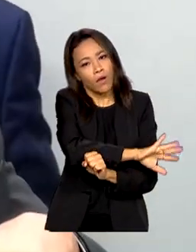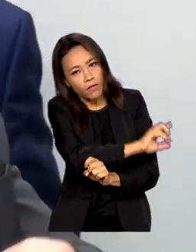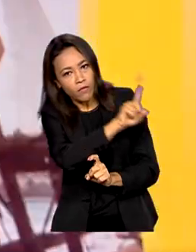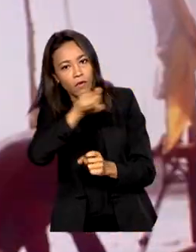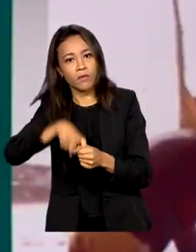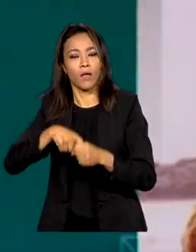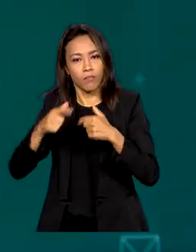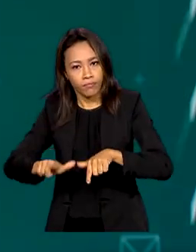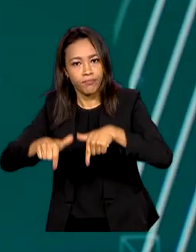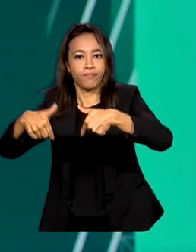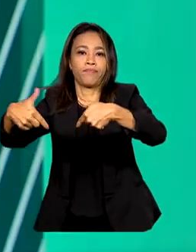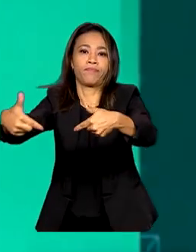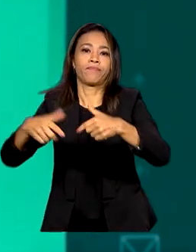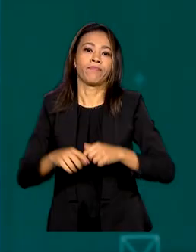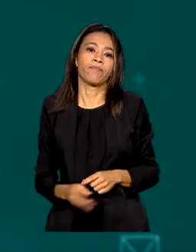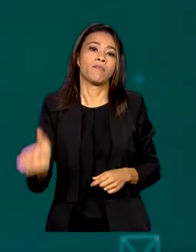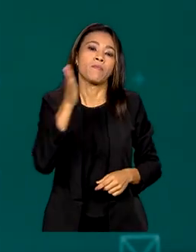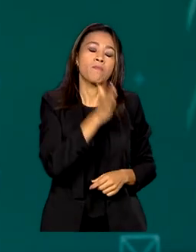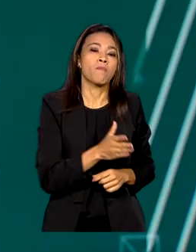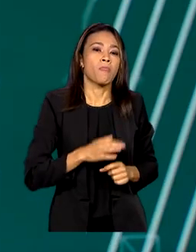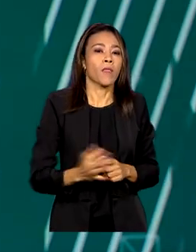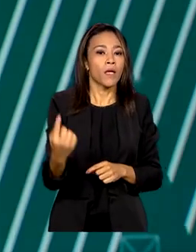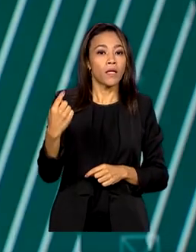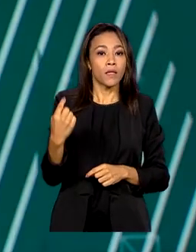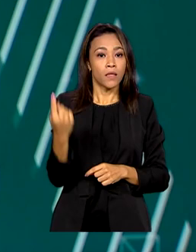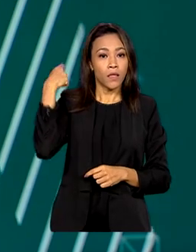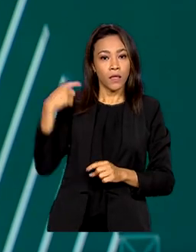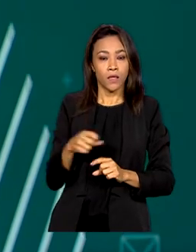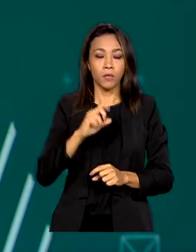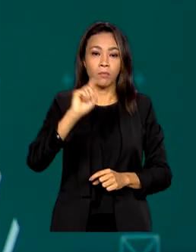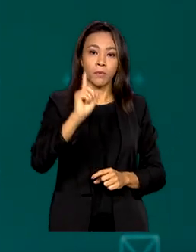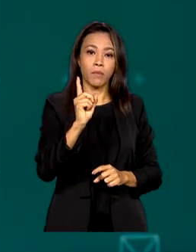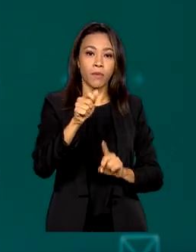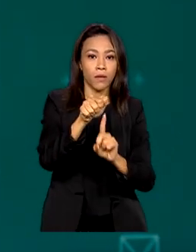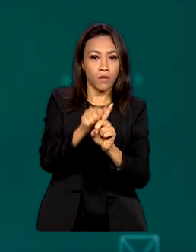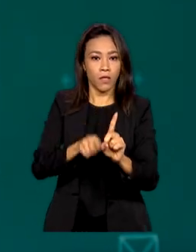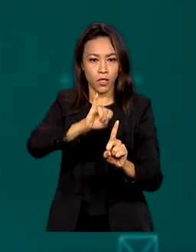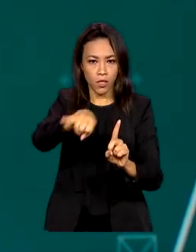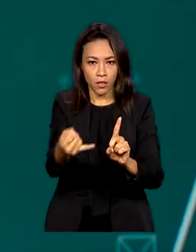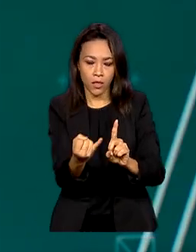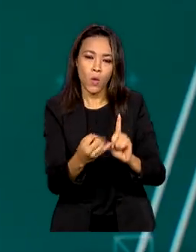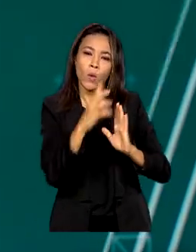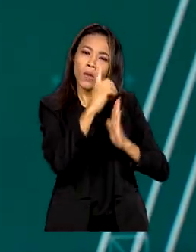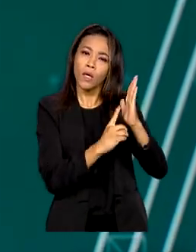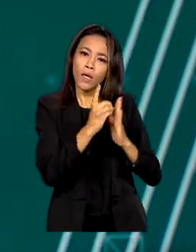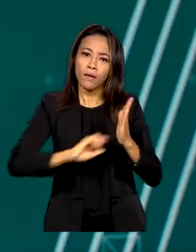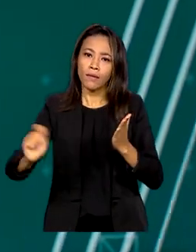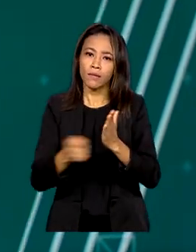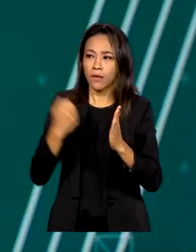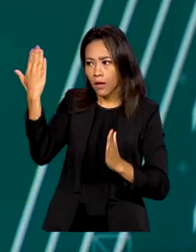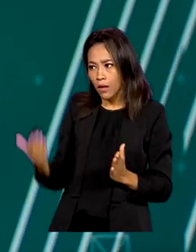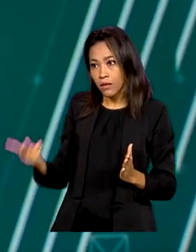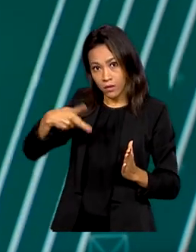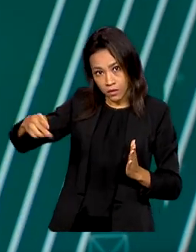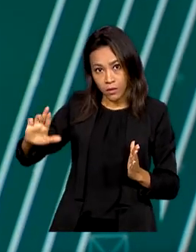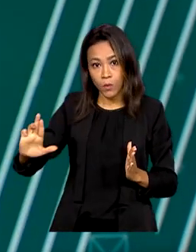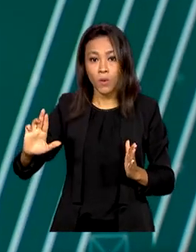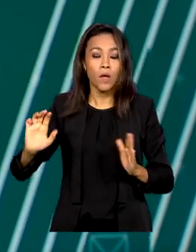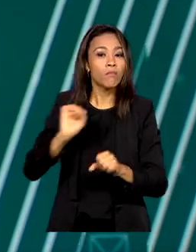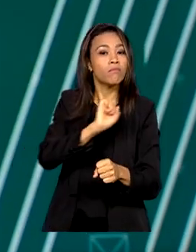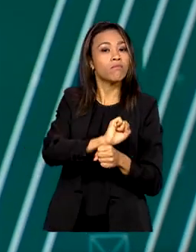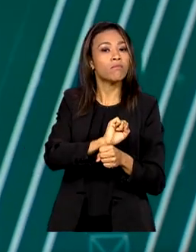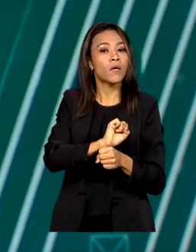retomadas. Desde 1º de janeiro, um decreto assinado pelo presidente Lula suspendeu os registros para